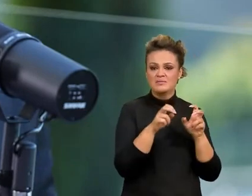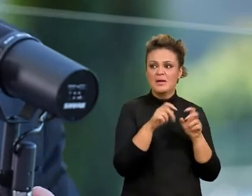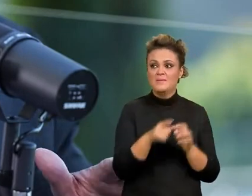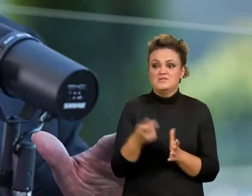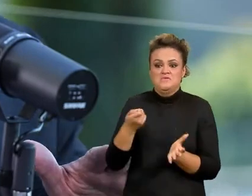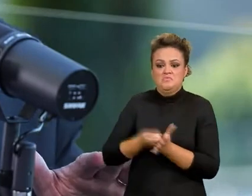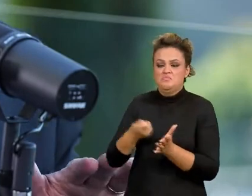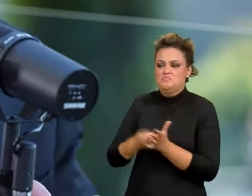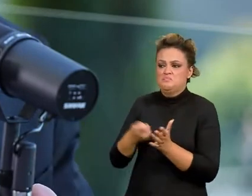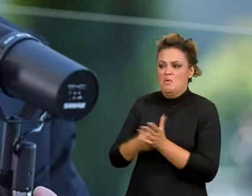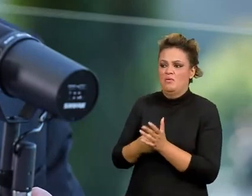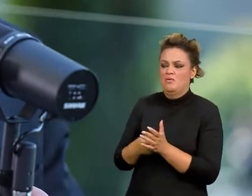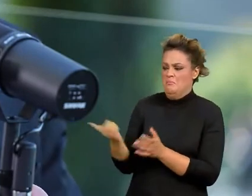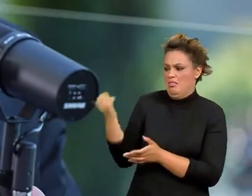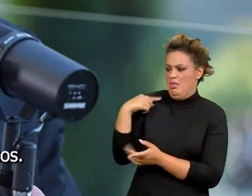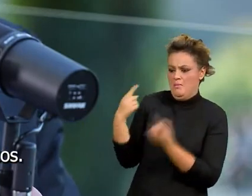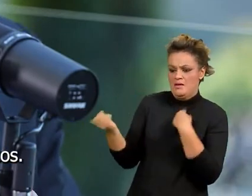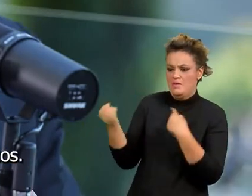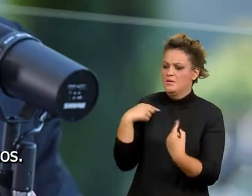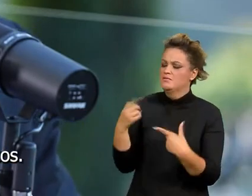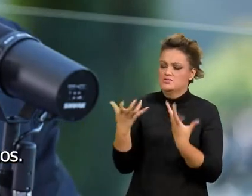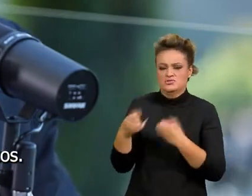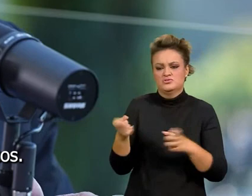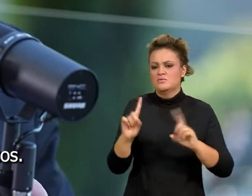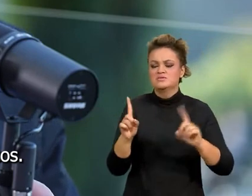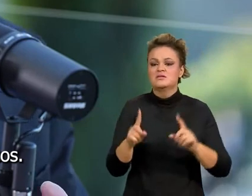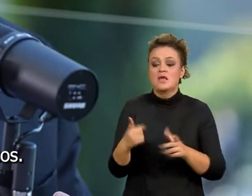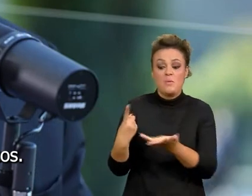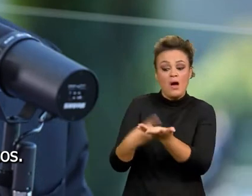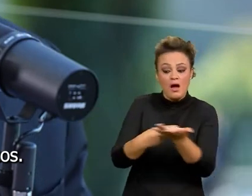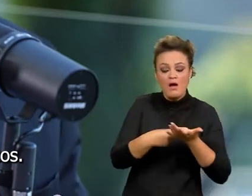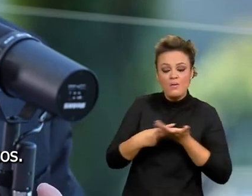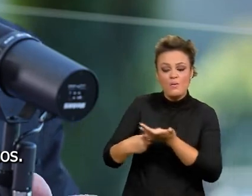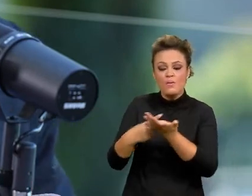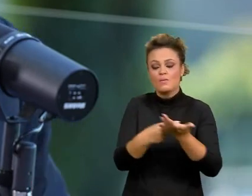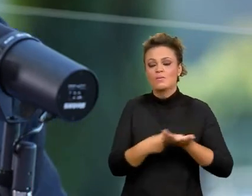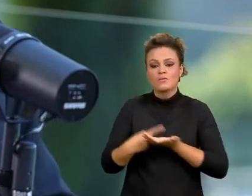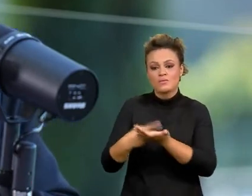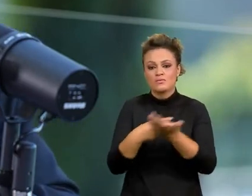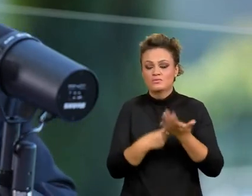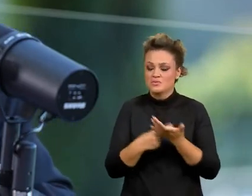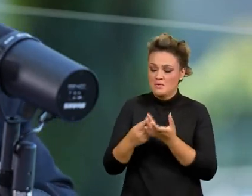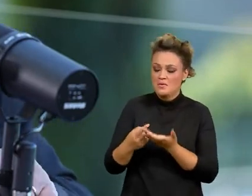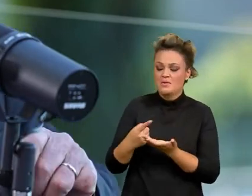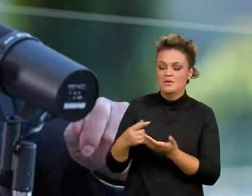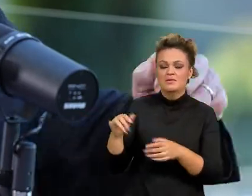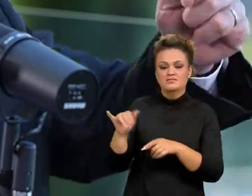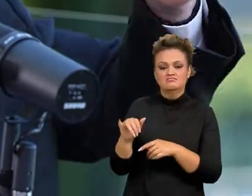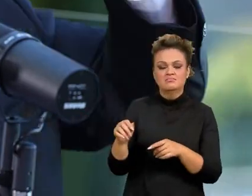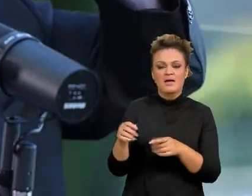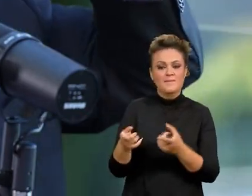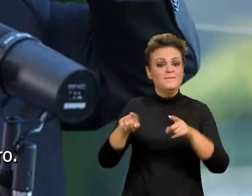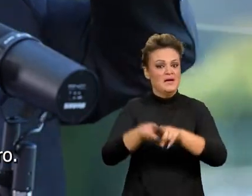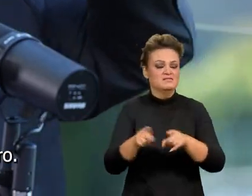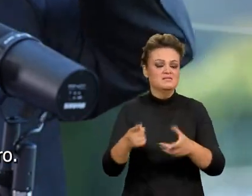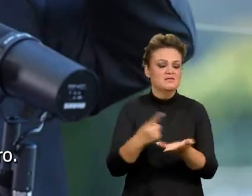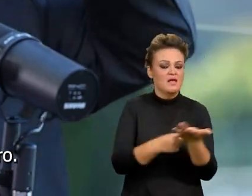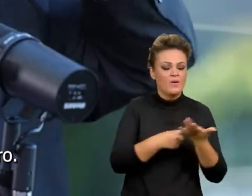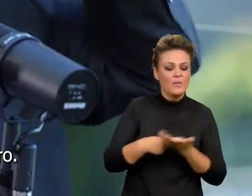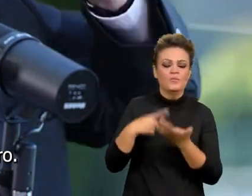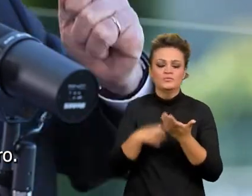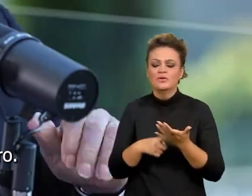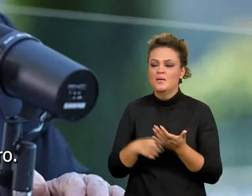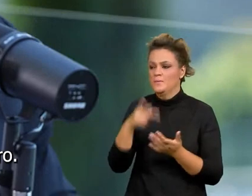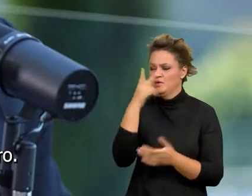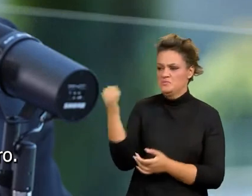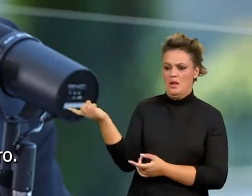É um acordo de companheiros, é um acordo de parceiros estratégicos, então nada de um parceiro estratégico colocar